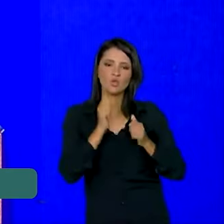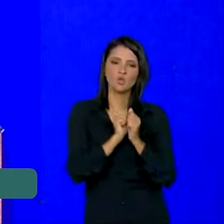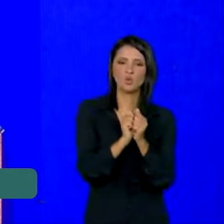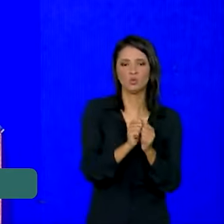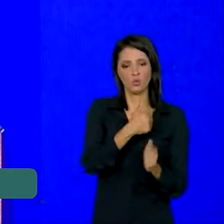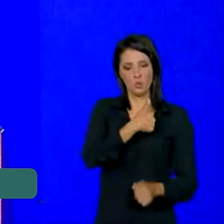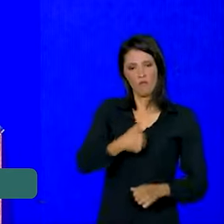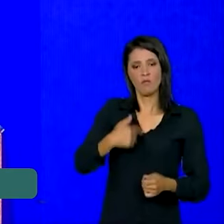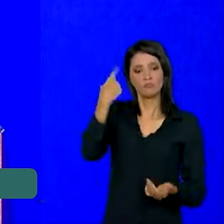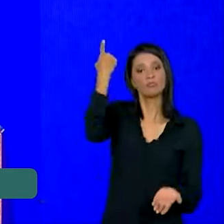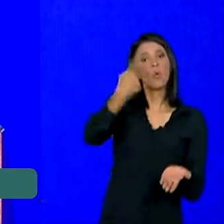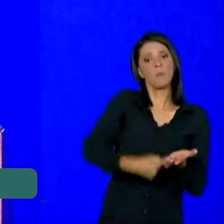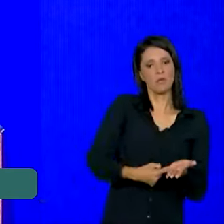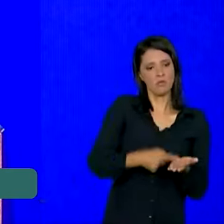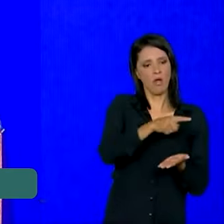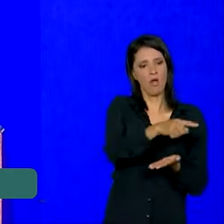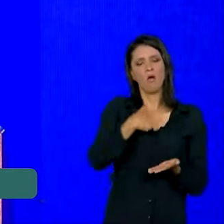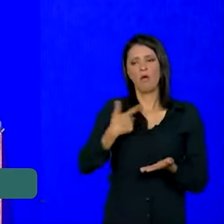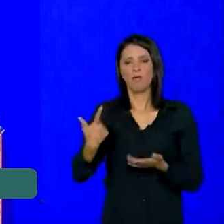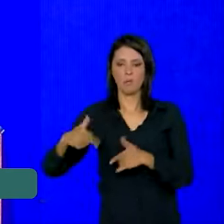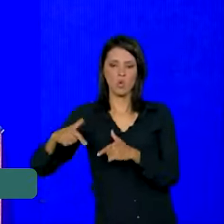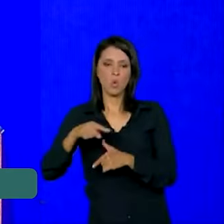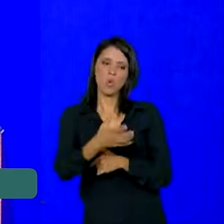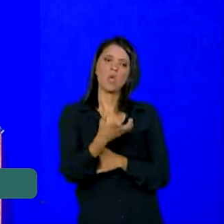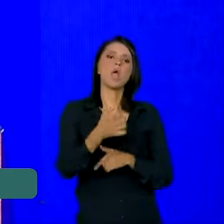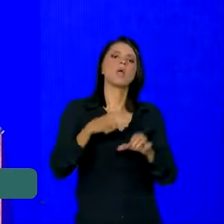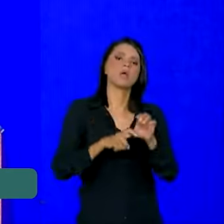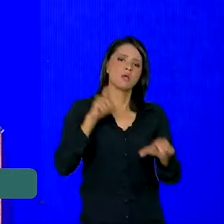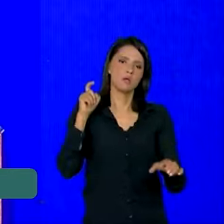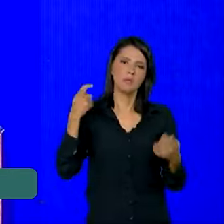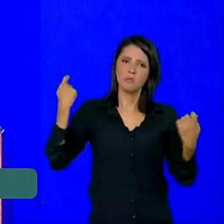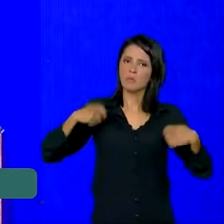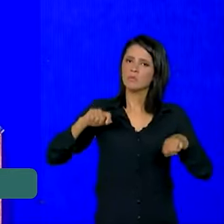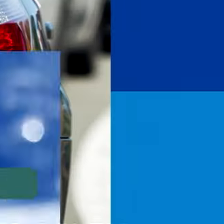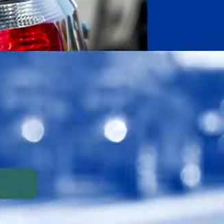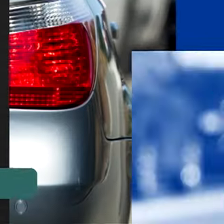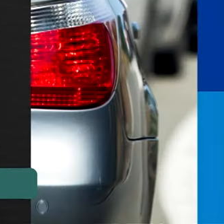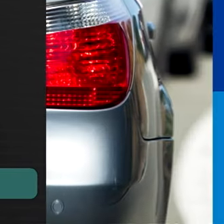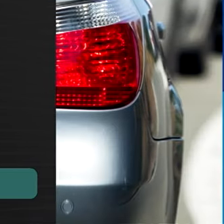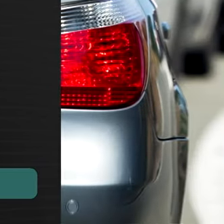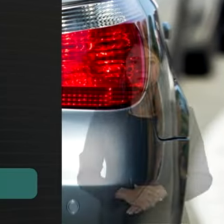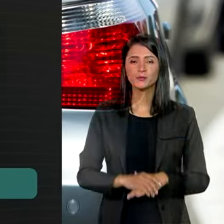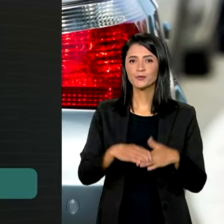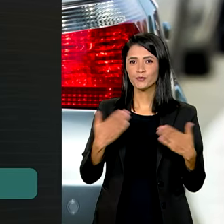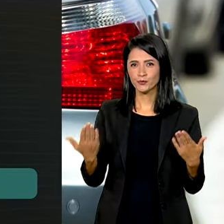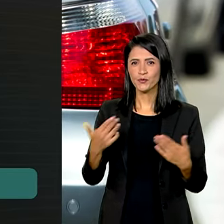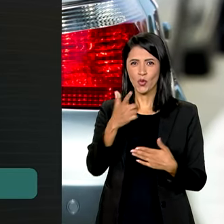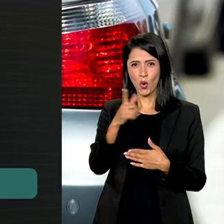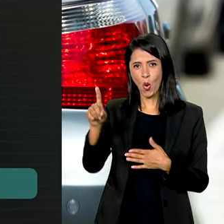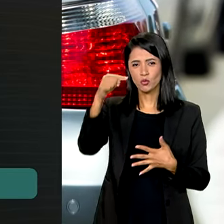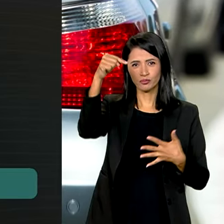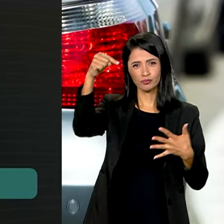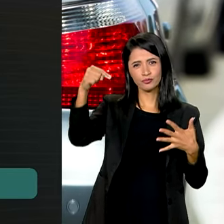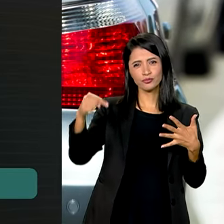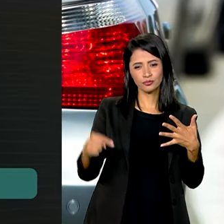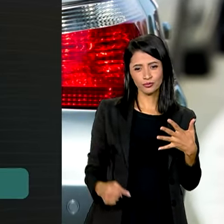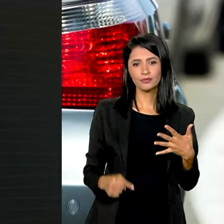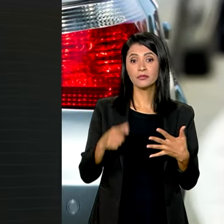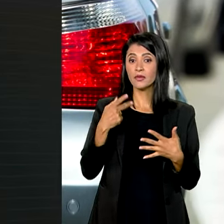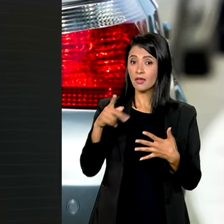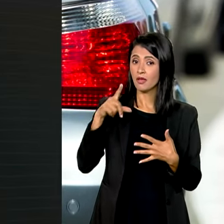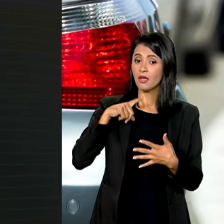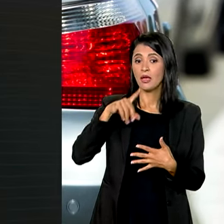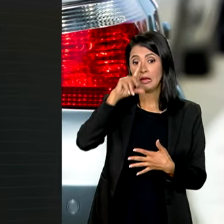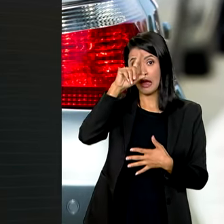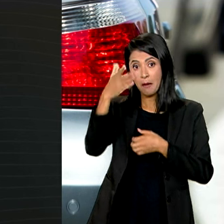o governo de que eles querem autonomia, mas eles precisam de um mínimo de garantia. Entre outros pontos, esses